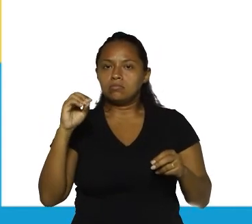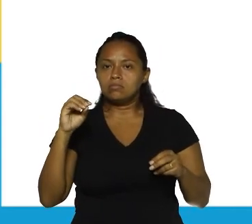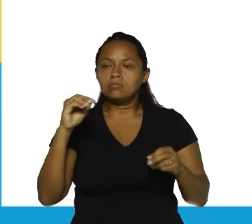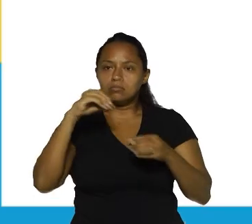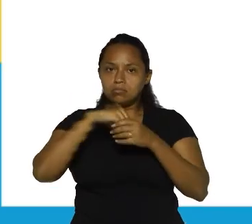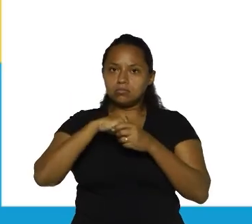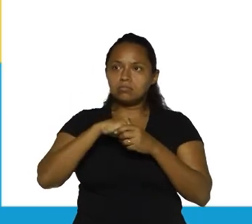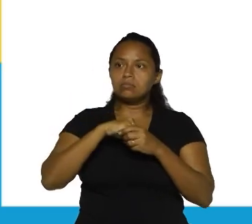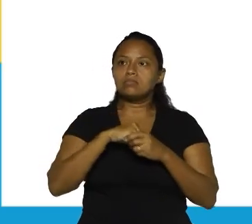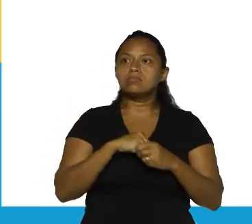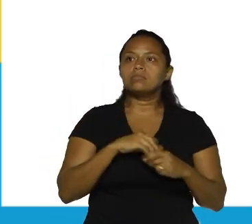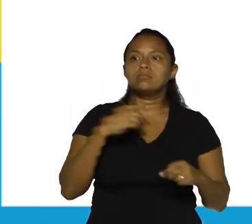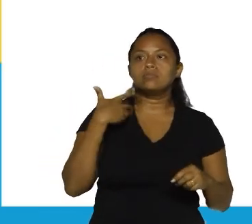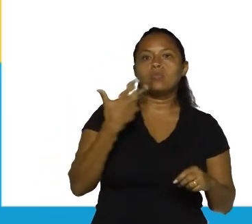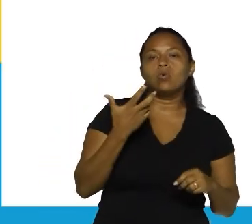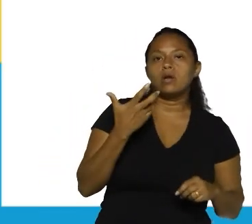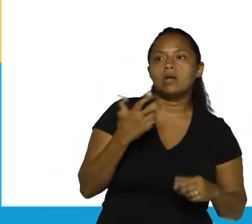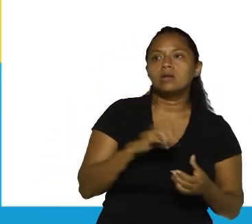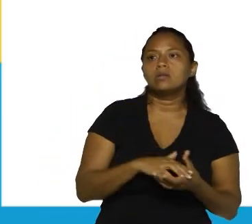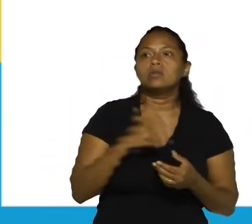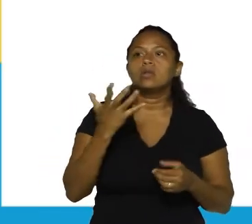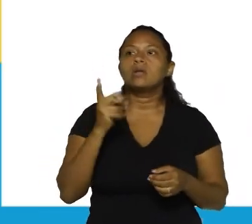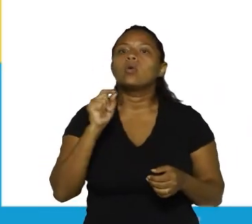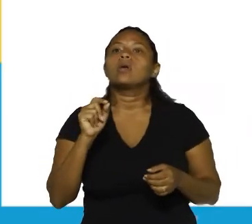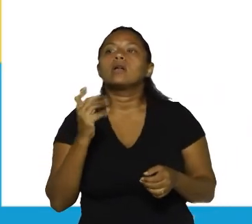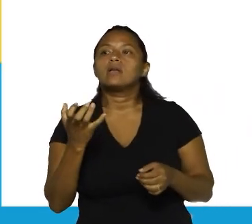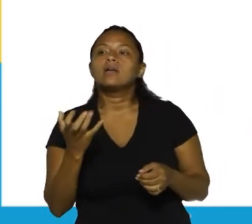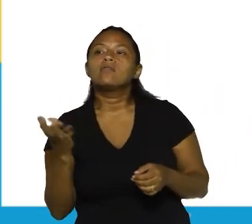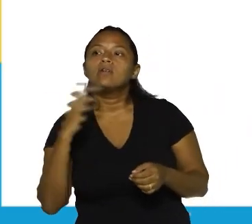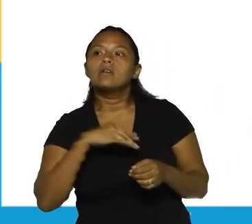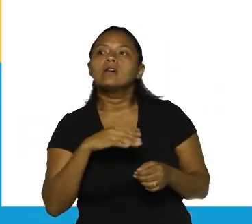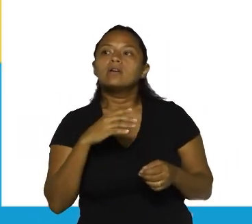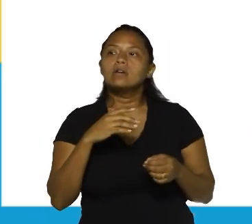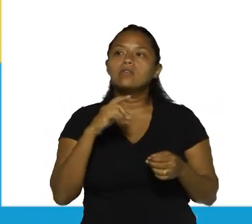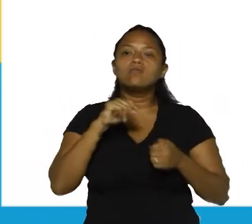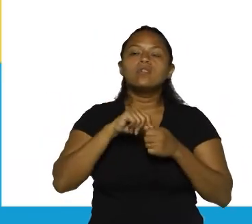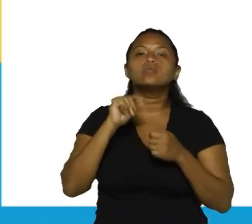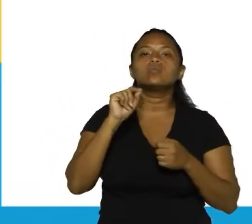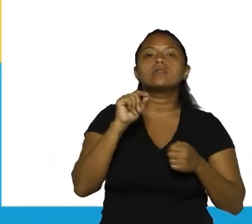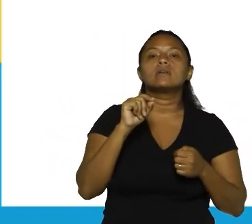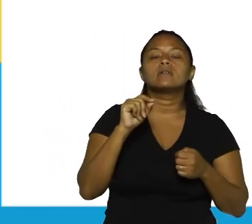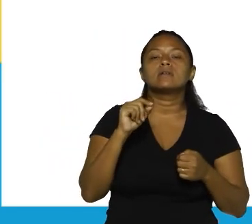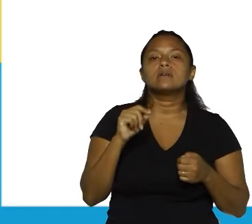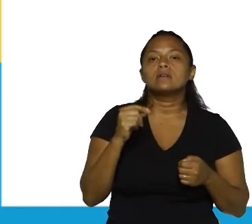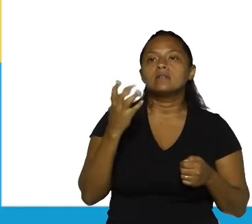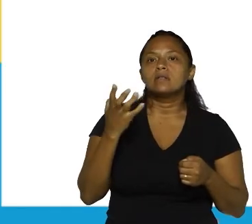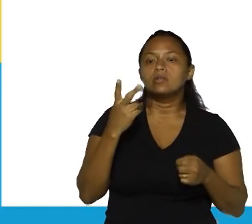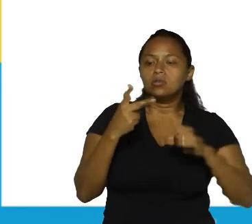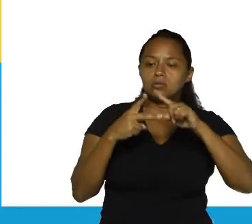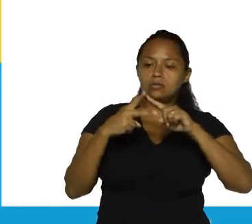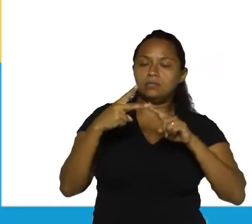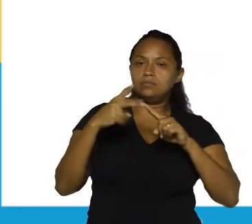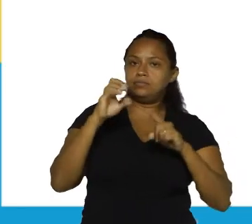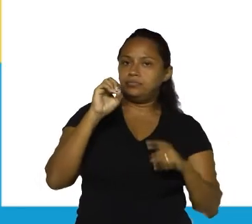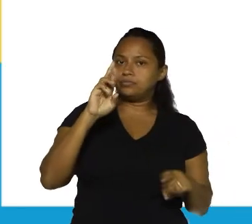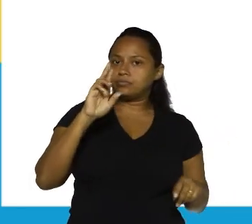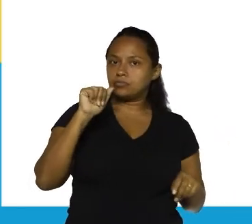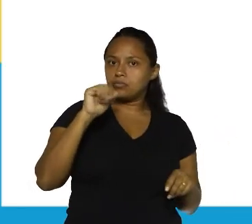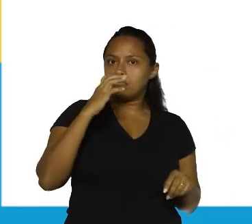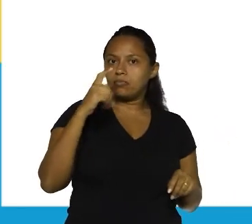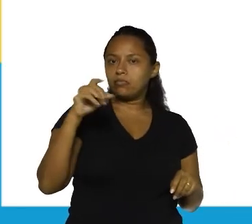subordinadas. Vejam só. Eu quero, quem quer, quer algo. Esse algo está sendo formado por duas orações.